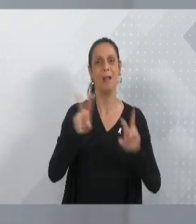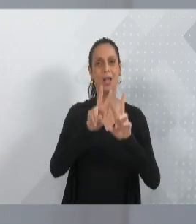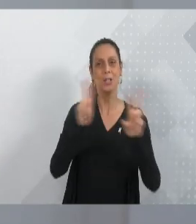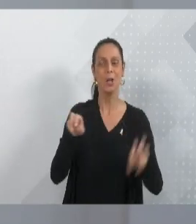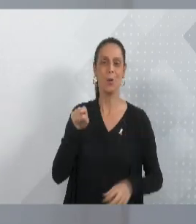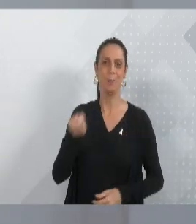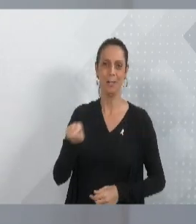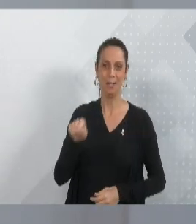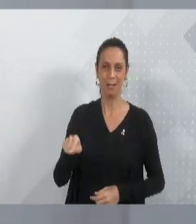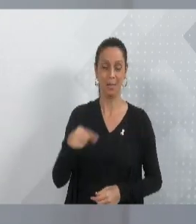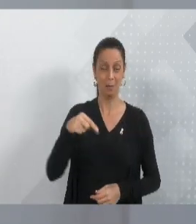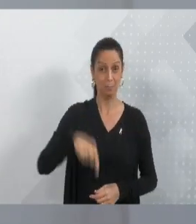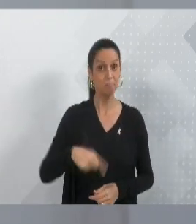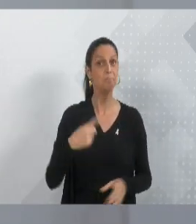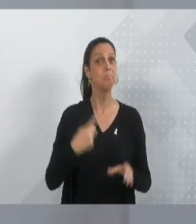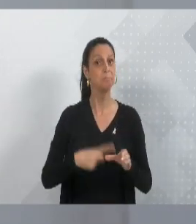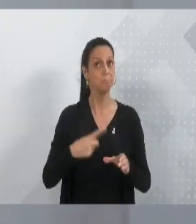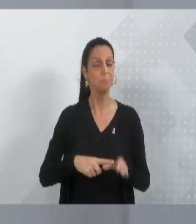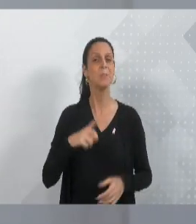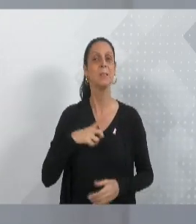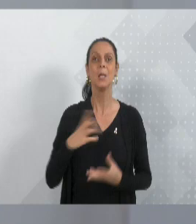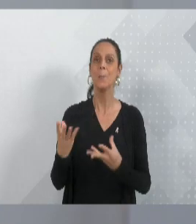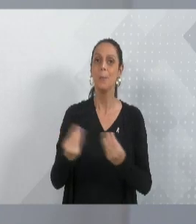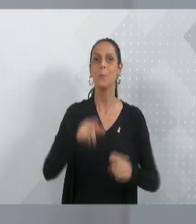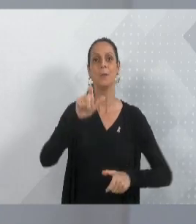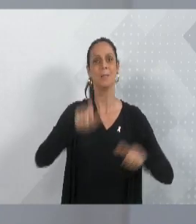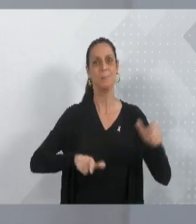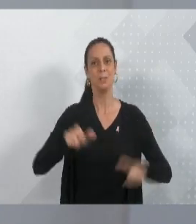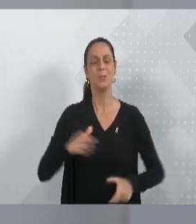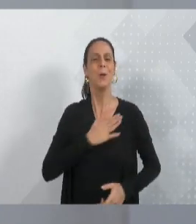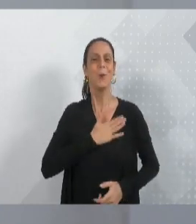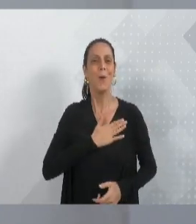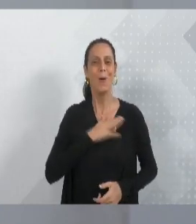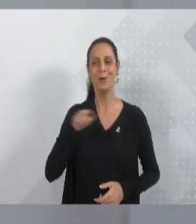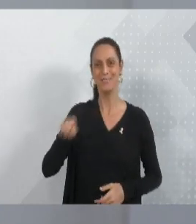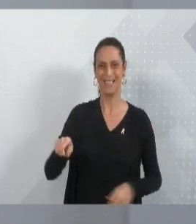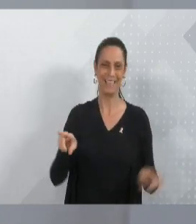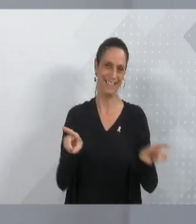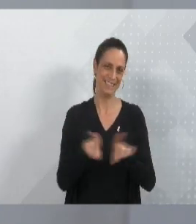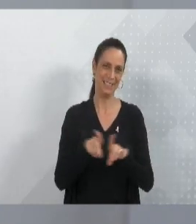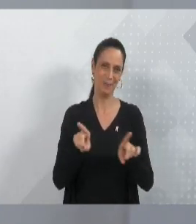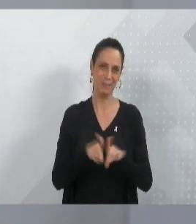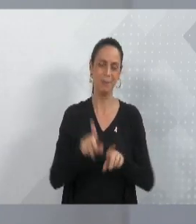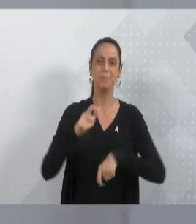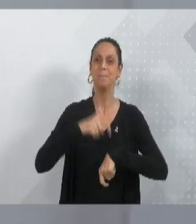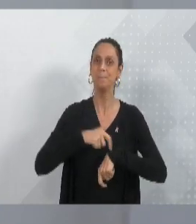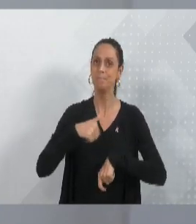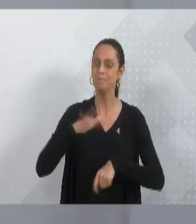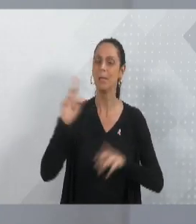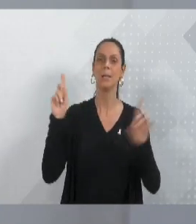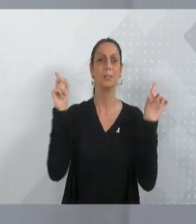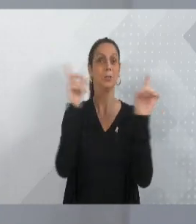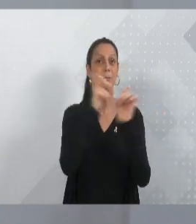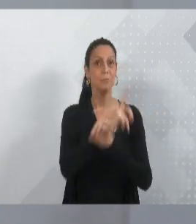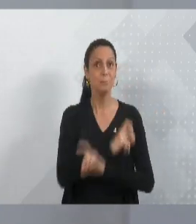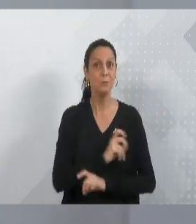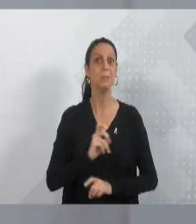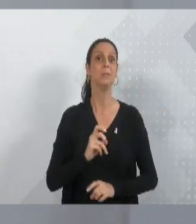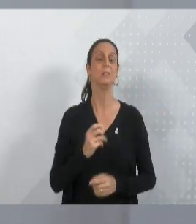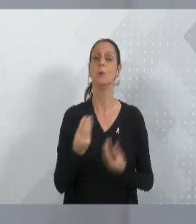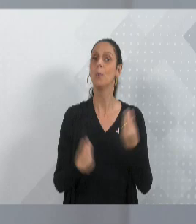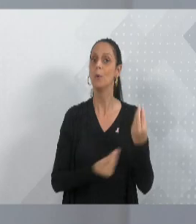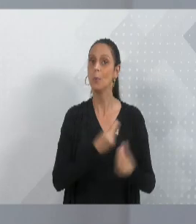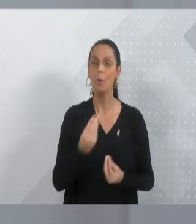cidade, graças a Deus, tem tantas pessoas que são apaixonadas por ela e eu sempre digo que nesses momentos mais adversos a gente só consegue superar